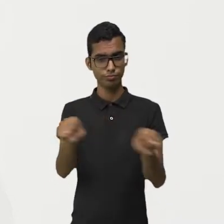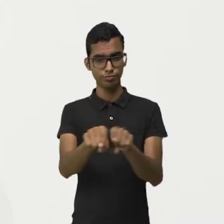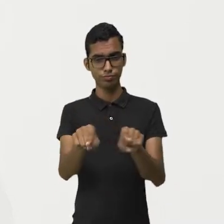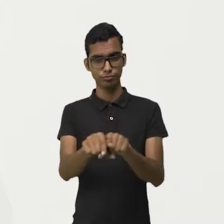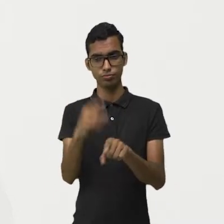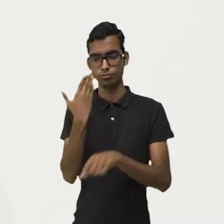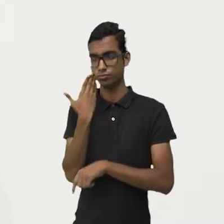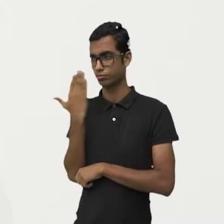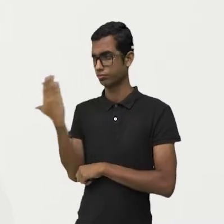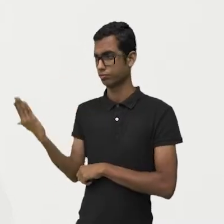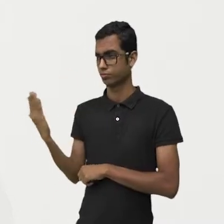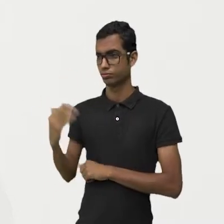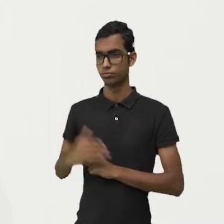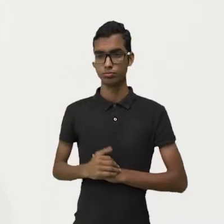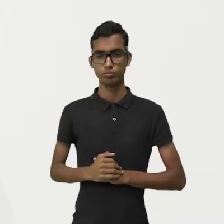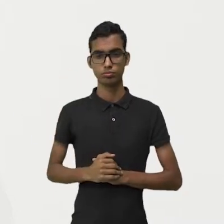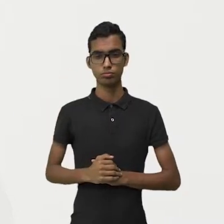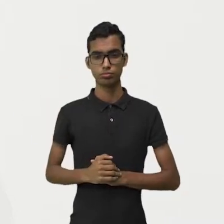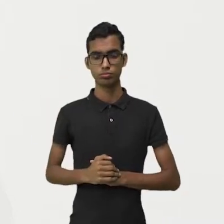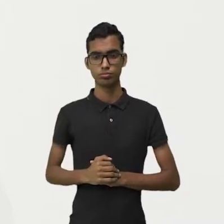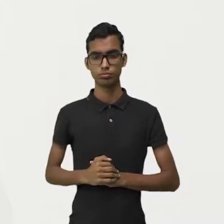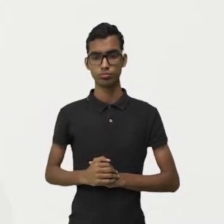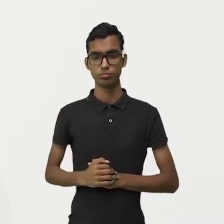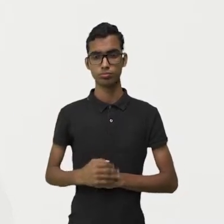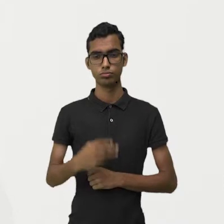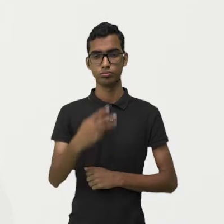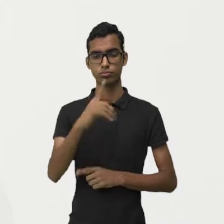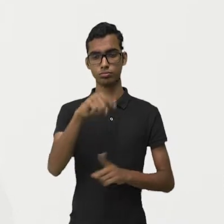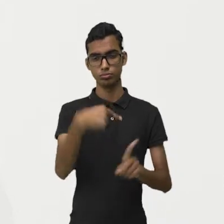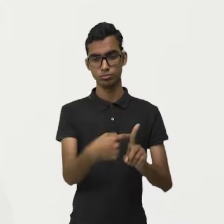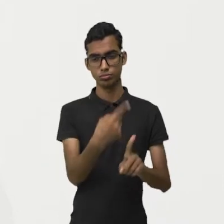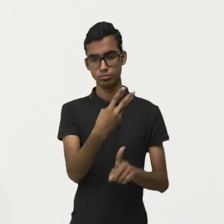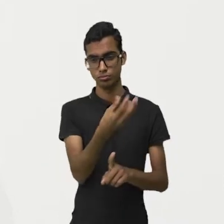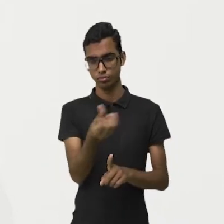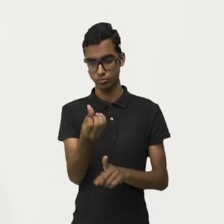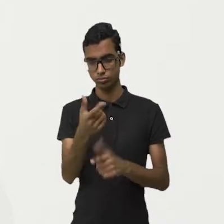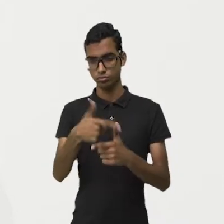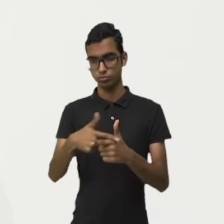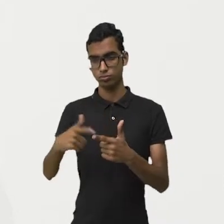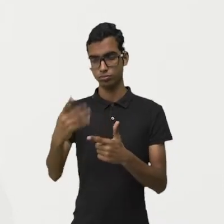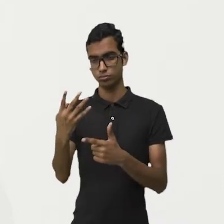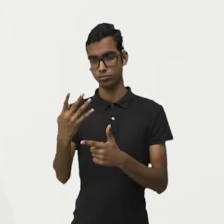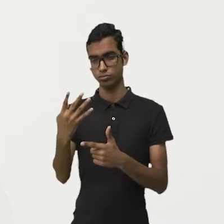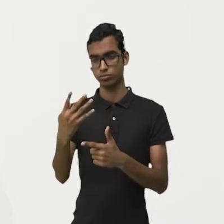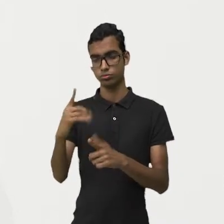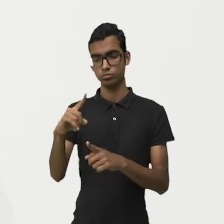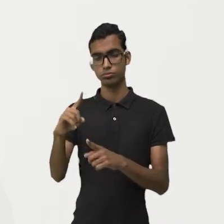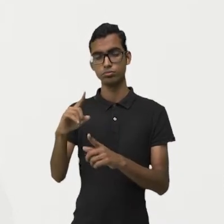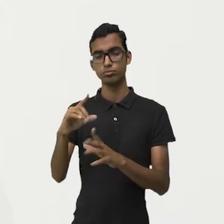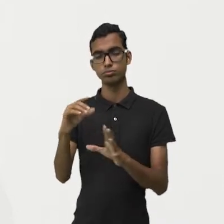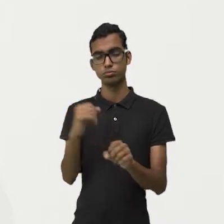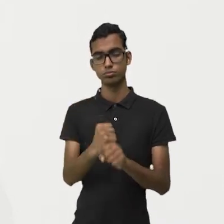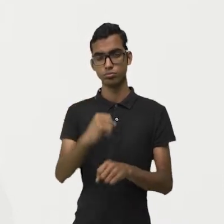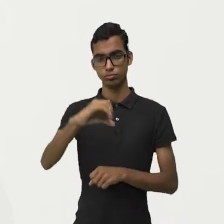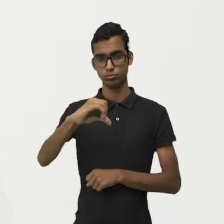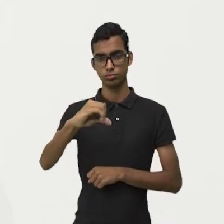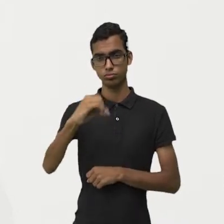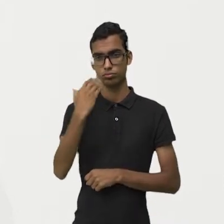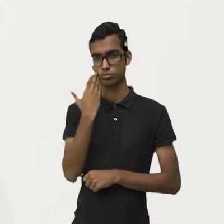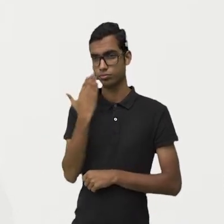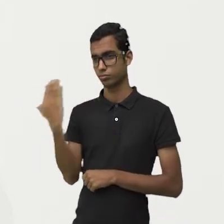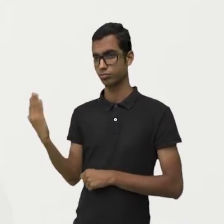Está aqui o resultado positivo. Então, dividindo 36 por 4 vai me dar 9. Olha na letra B, pessoal.